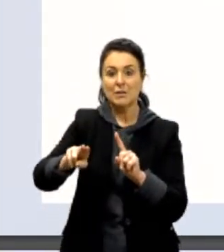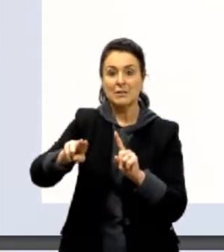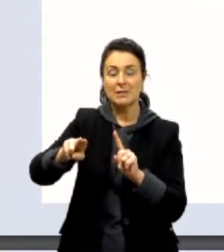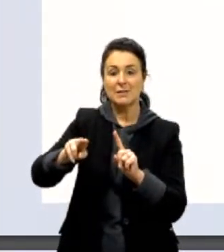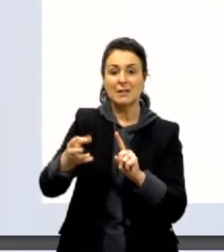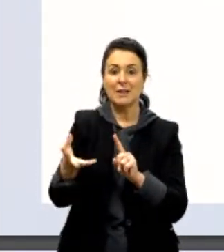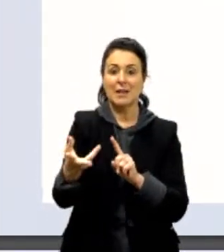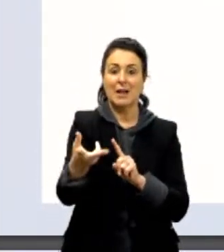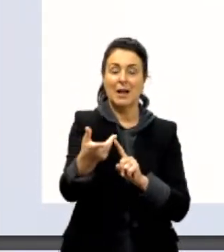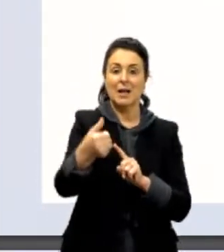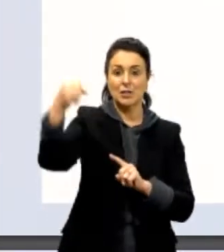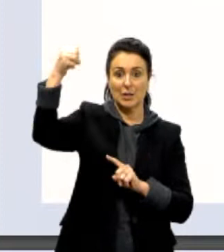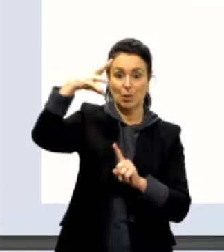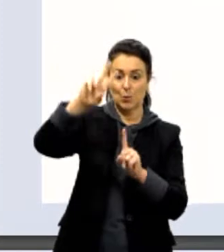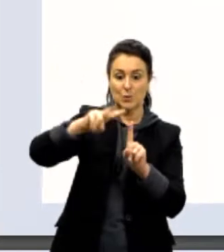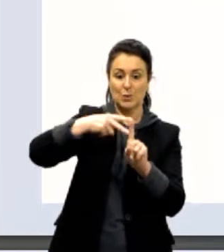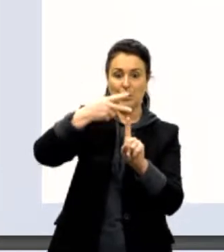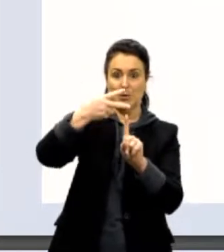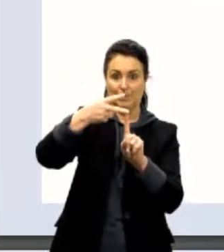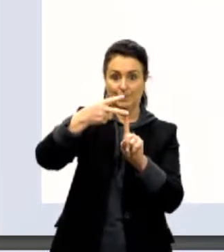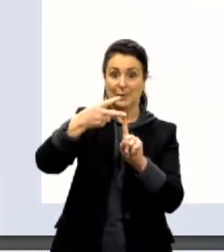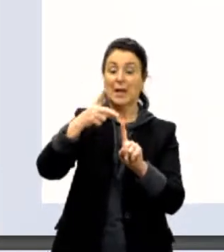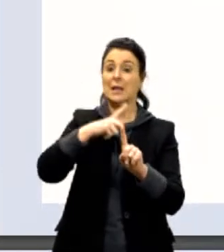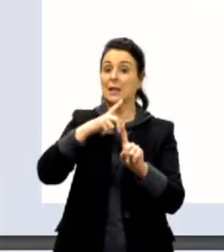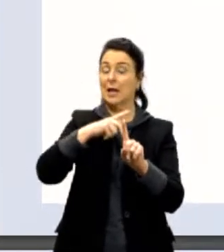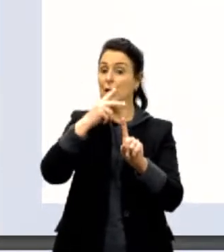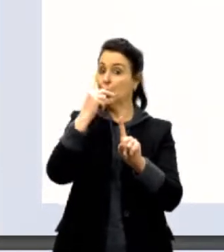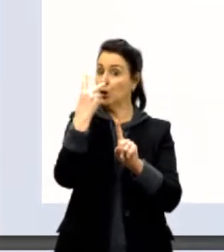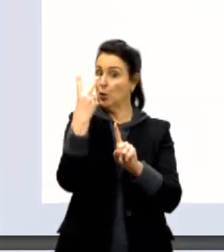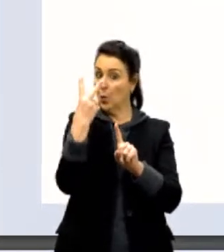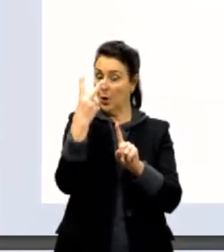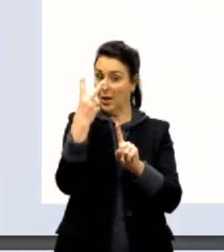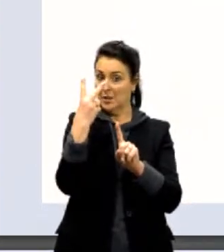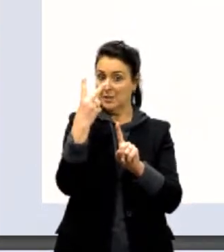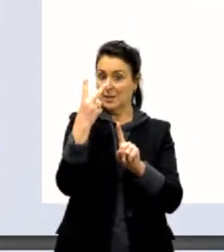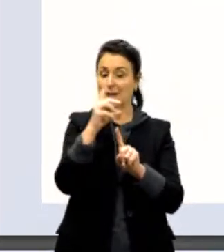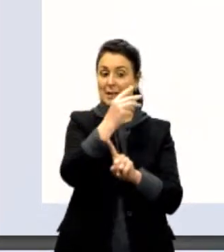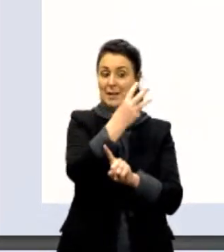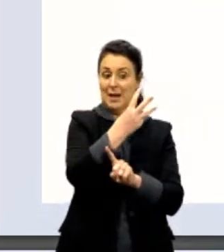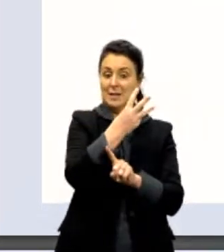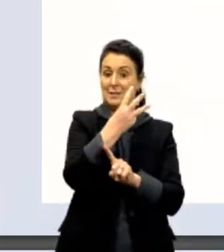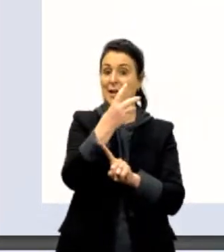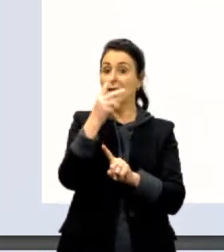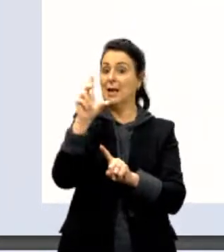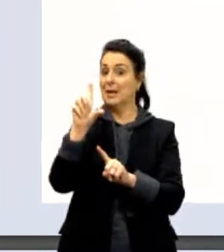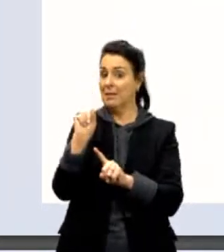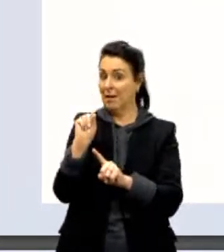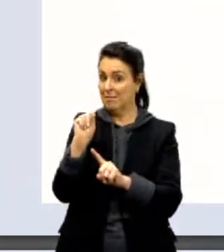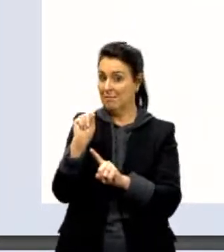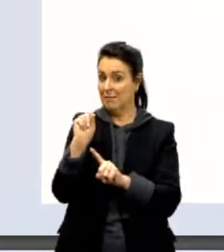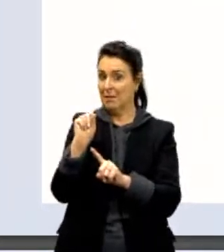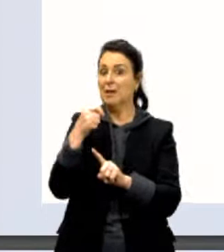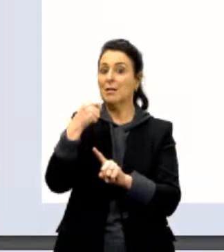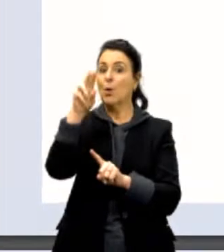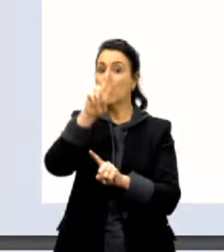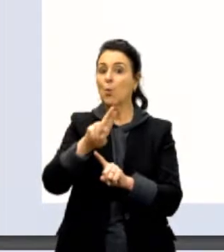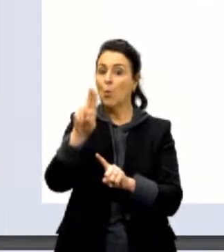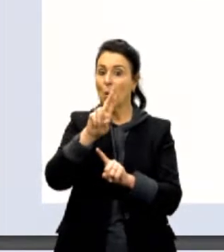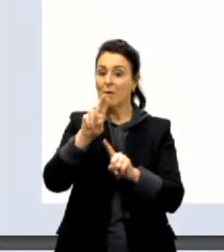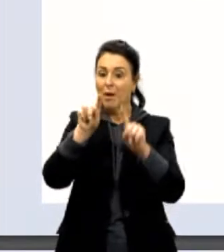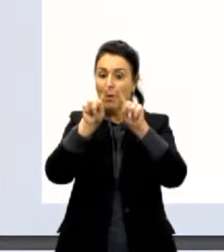é um produto, tem dois termos ali, o 3 e o 10 na 8. Então, a gente bota entre parênteses para poder elevar o quadrado.